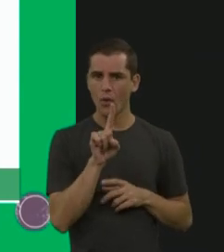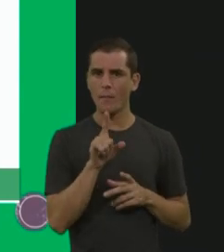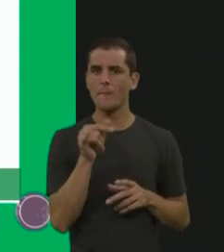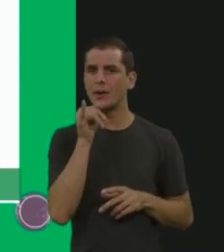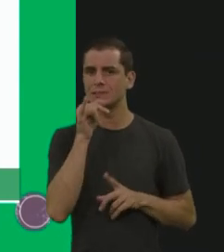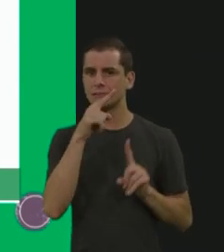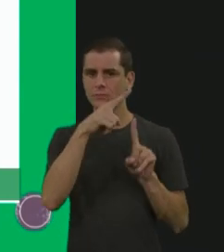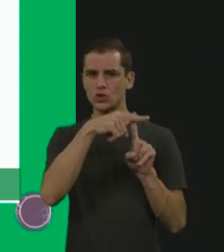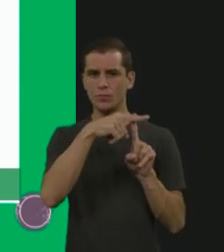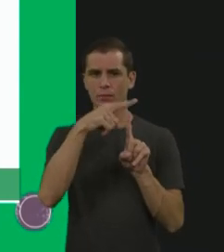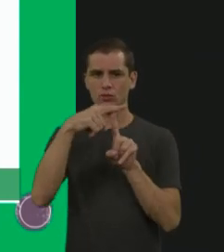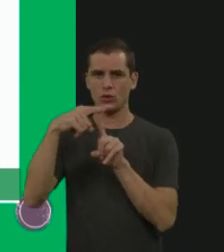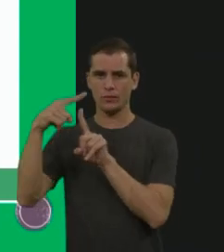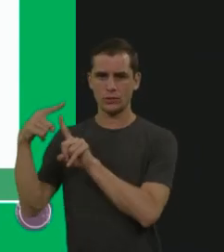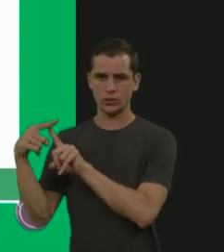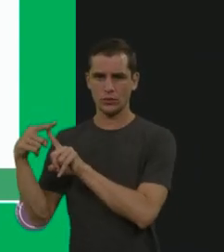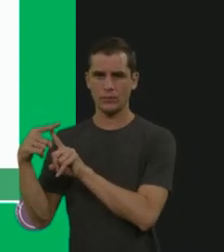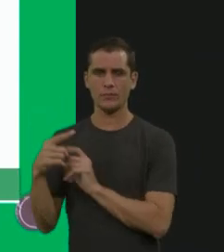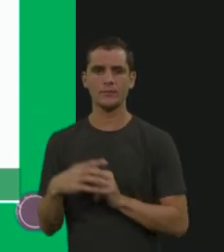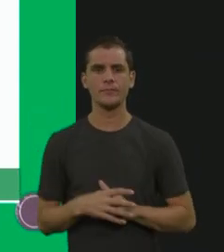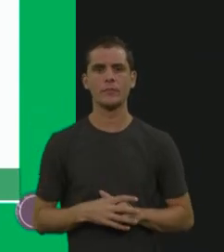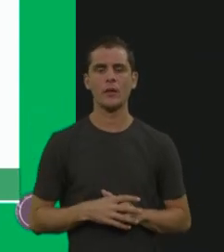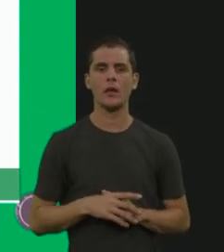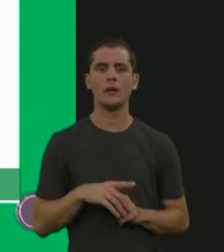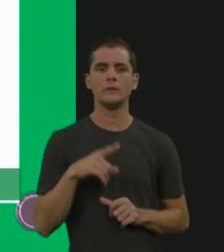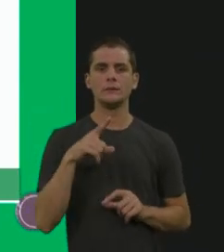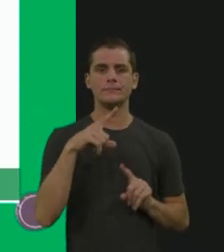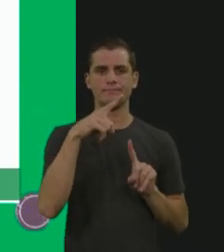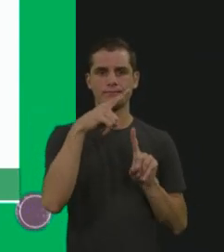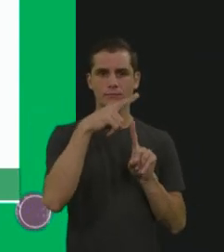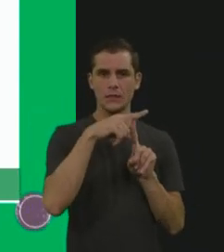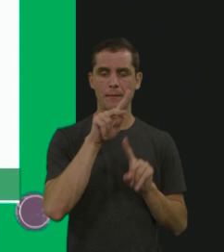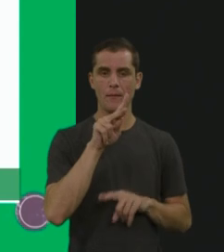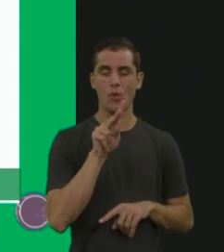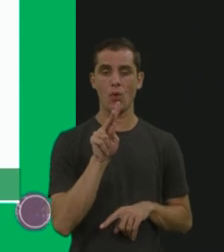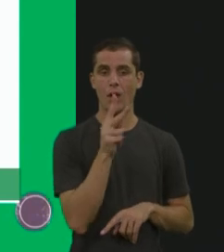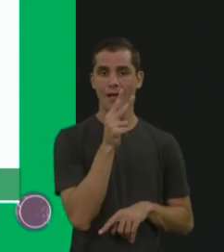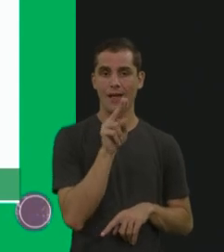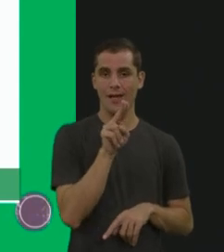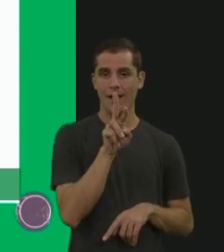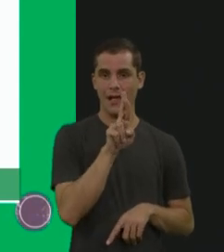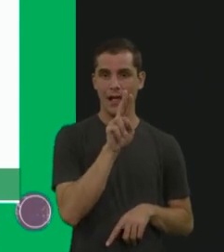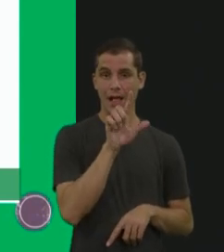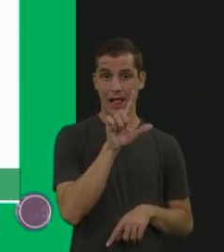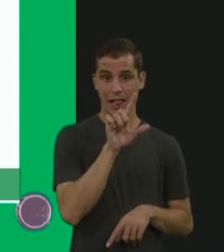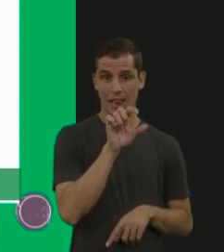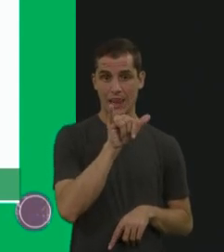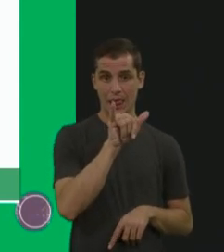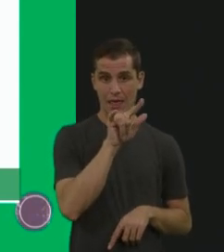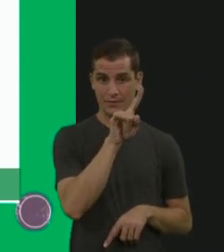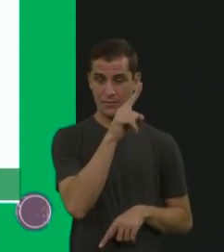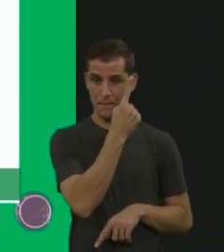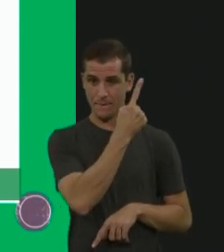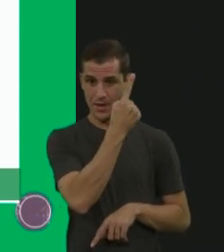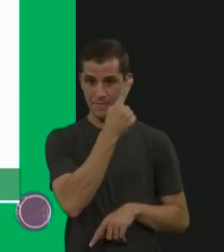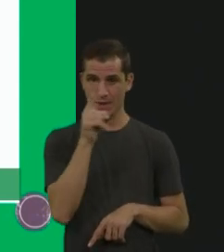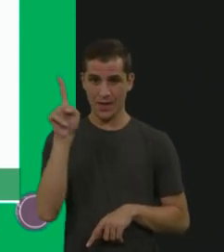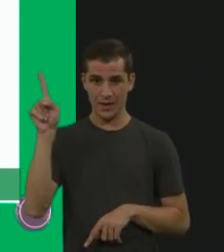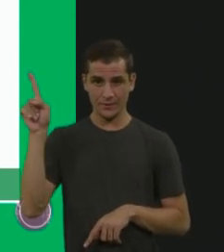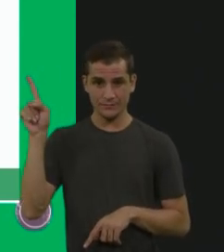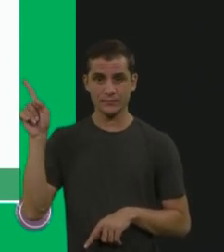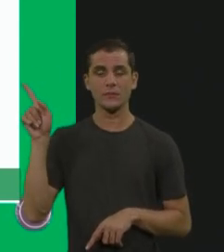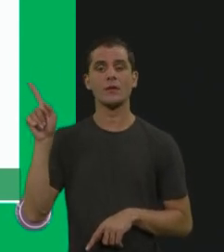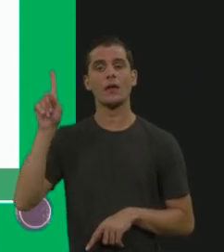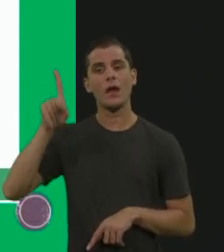Então, o Huller é a forma grave, tá? que a gente diagnostica mais precocemente, tá? A face é muito